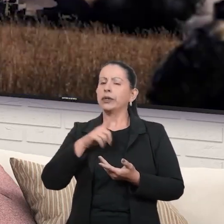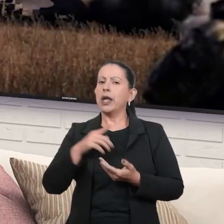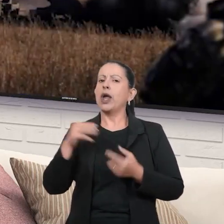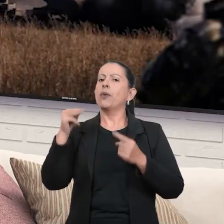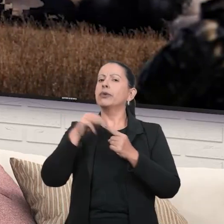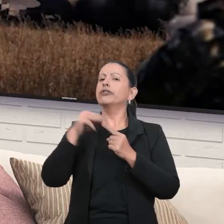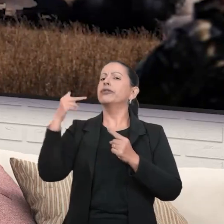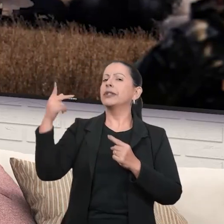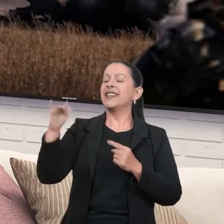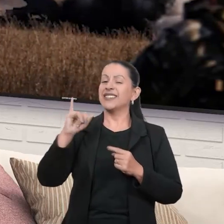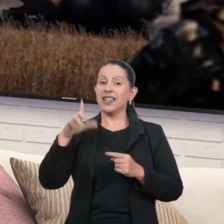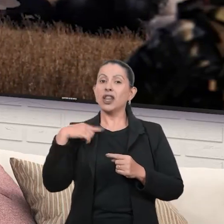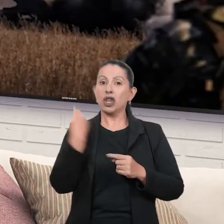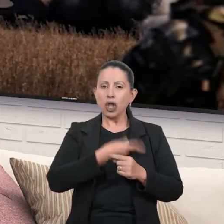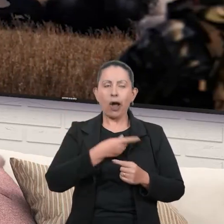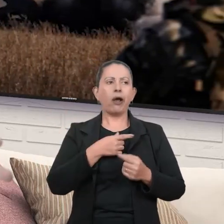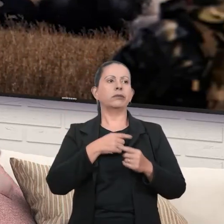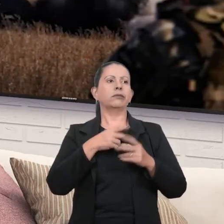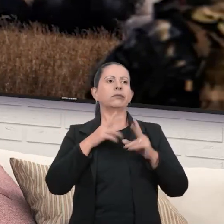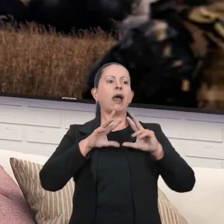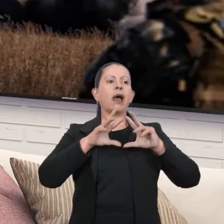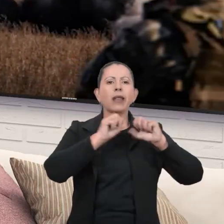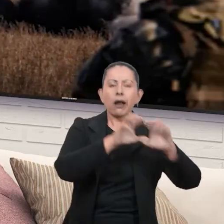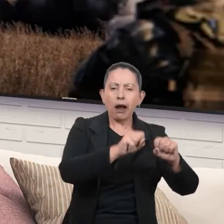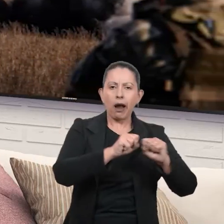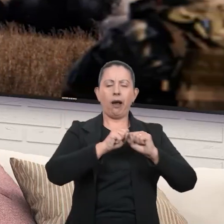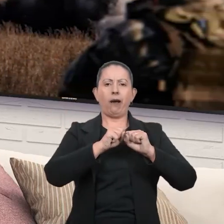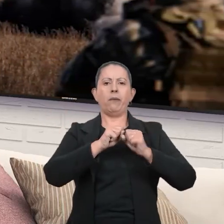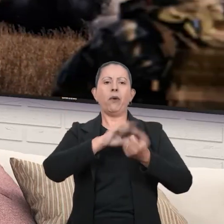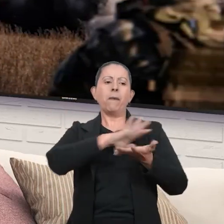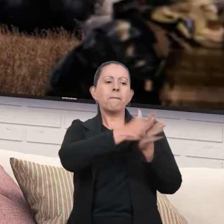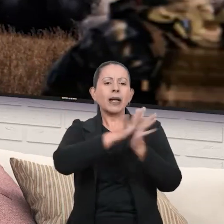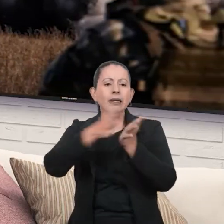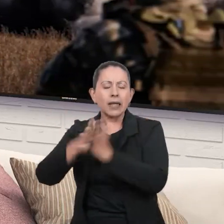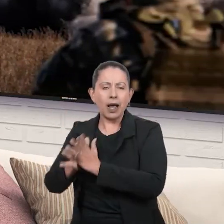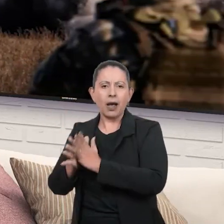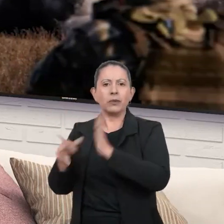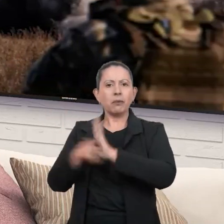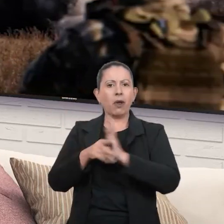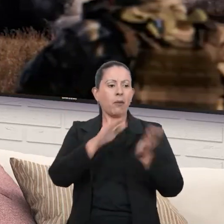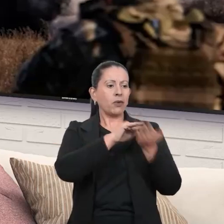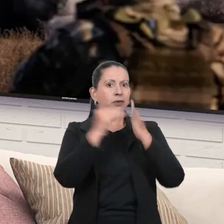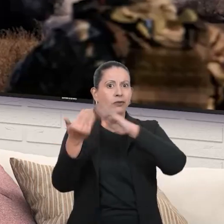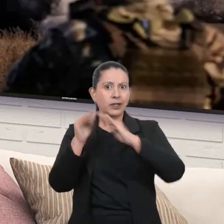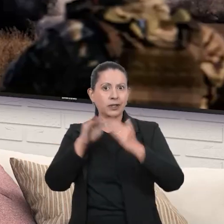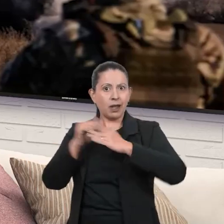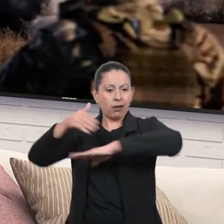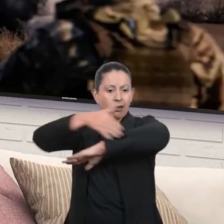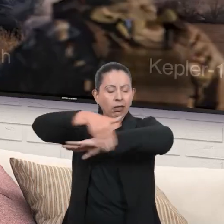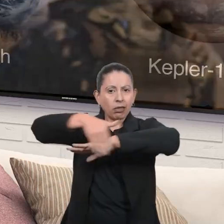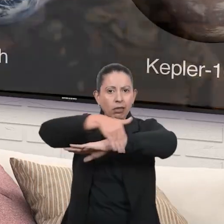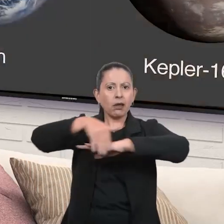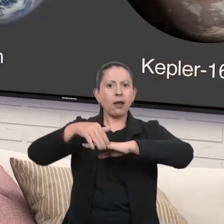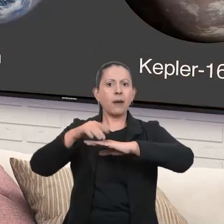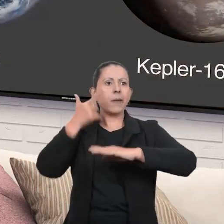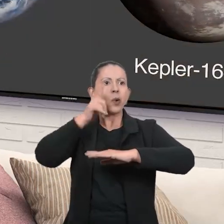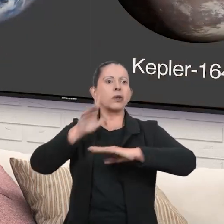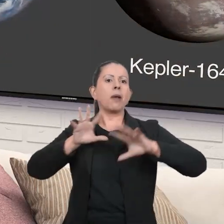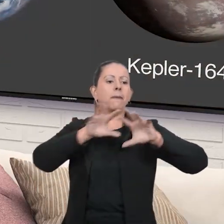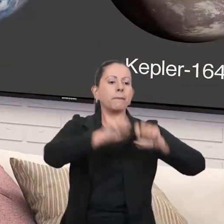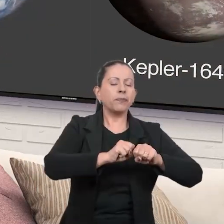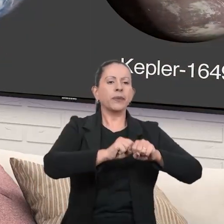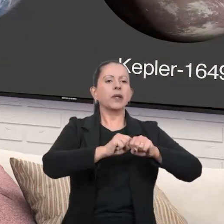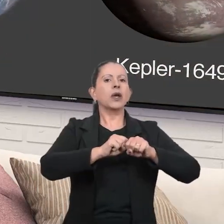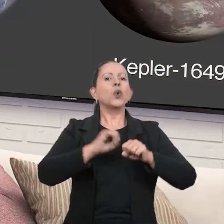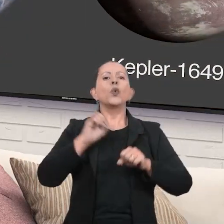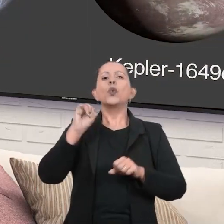Se nós atacamos e matamos os nossos vizinhos de fronteira para tomar o que eles têm, o que faríamos se